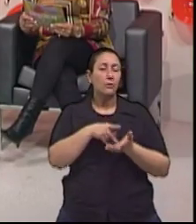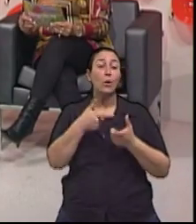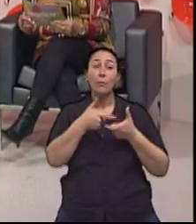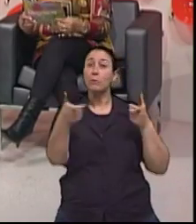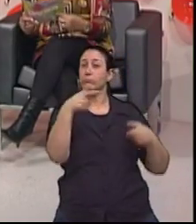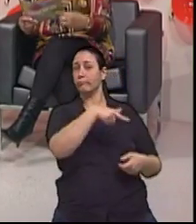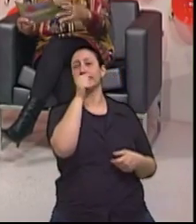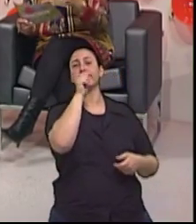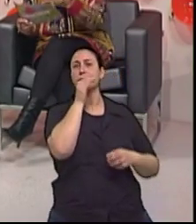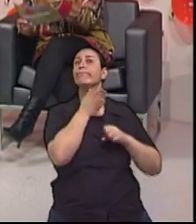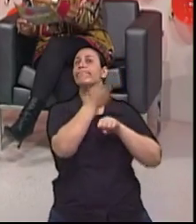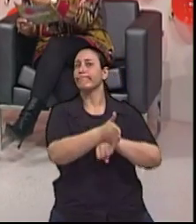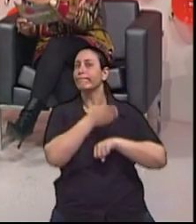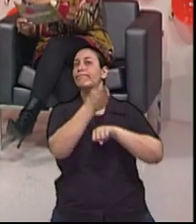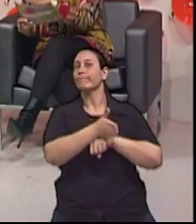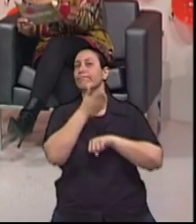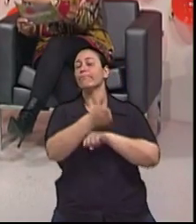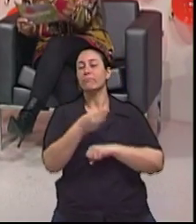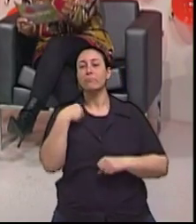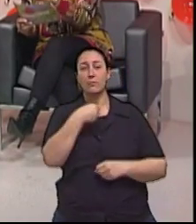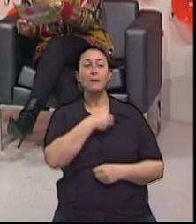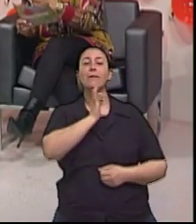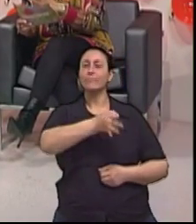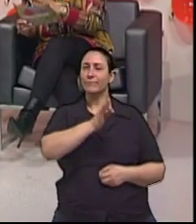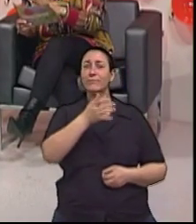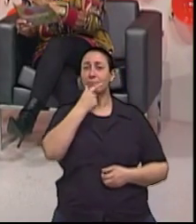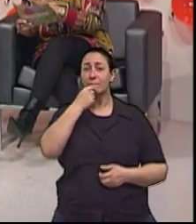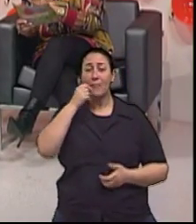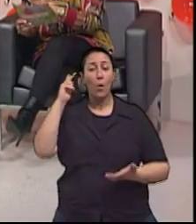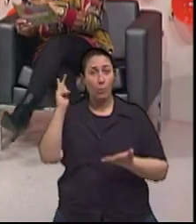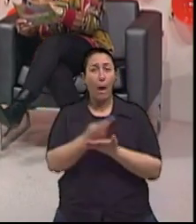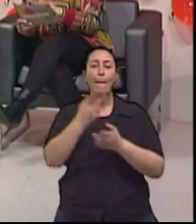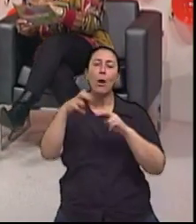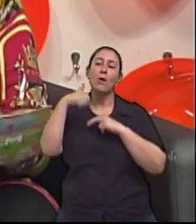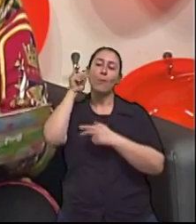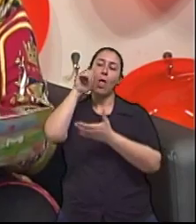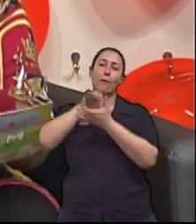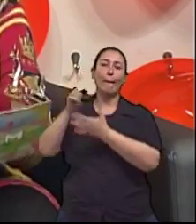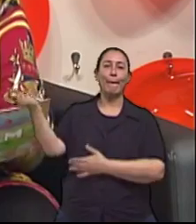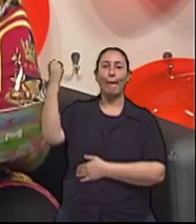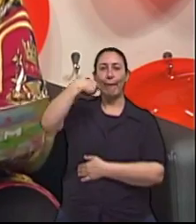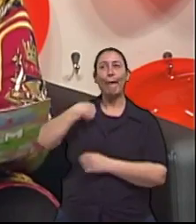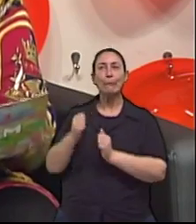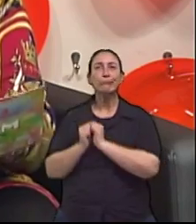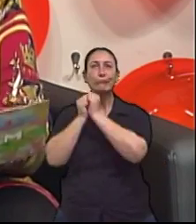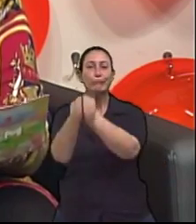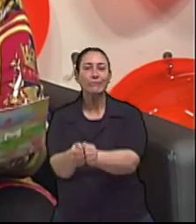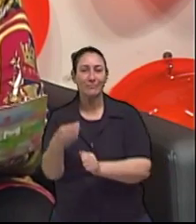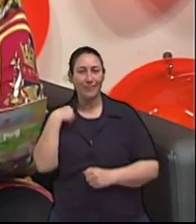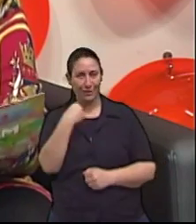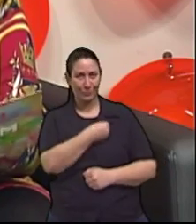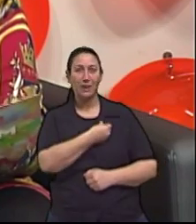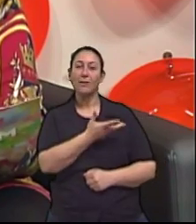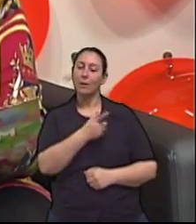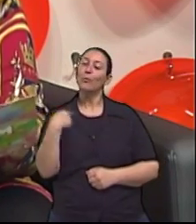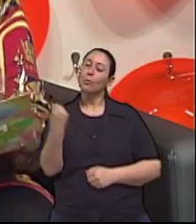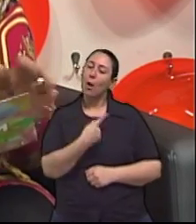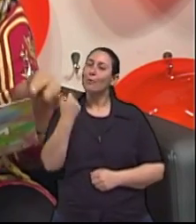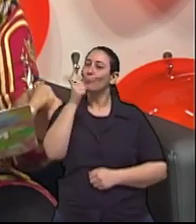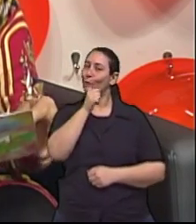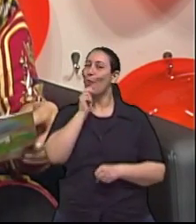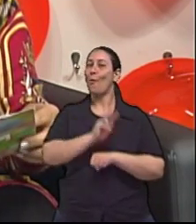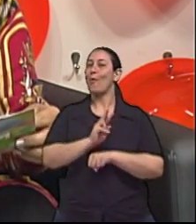cuidam muito mais. Eles vão em primeiro lugar ao médico porque são levados pela mulher. Isso, exatamente. Nós nos cuidamos muito mais, né?